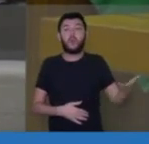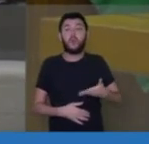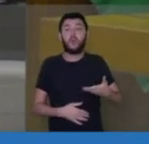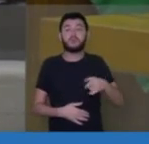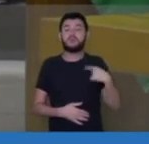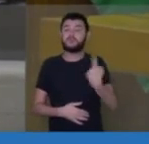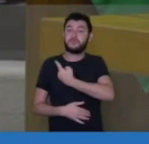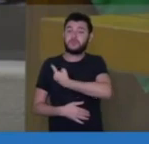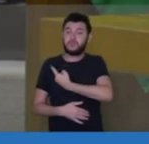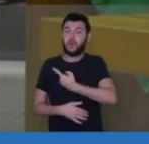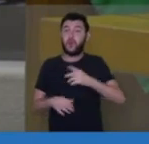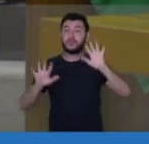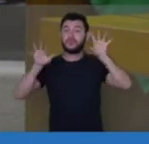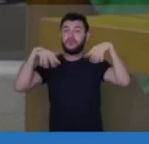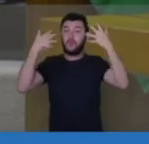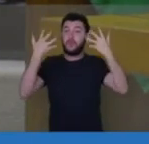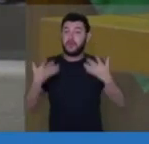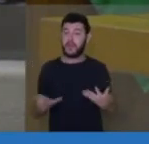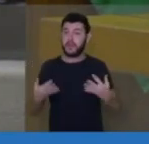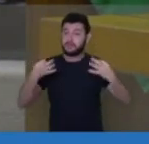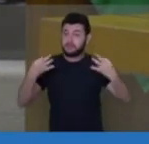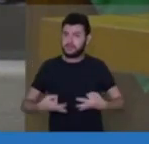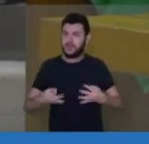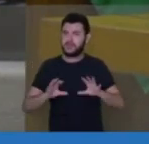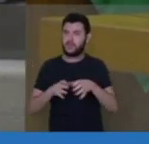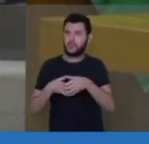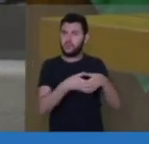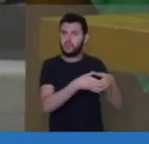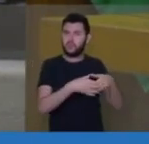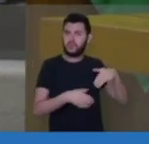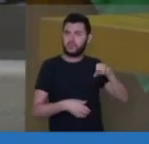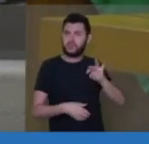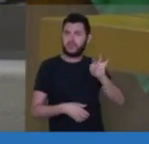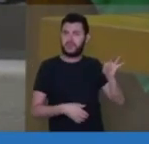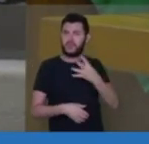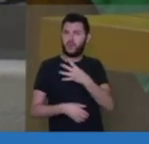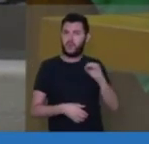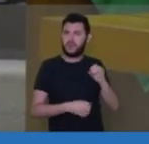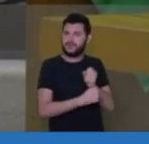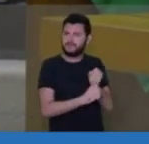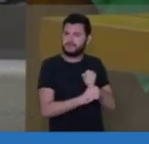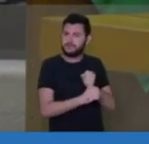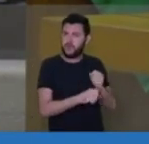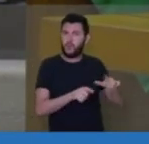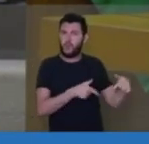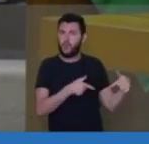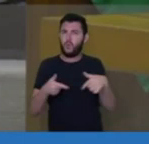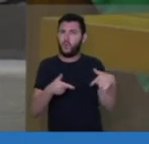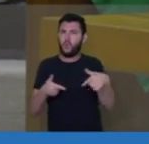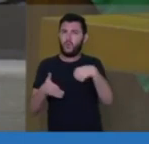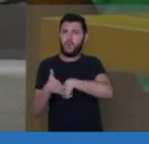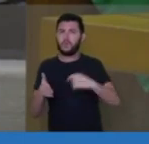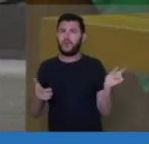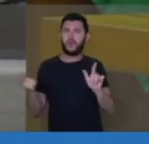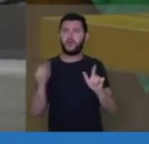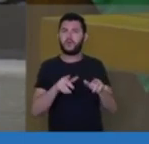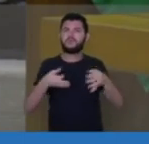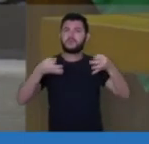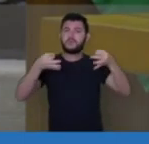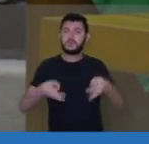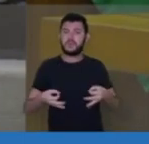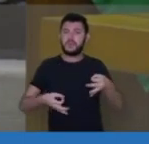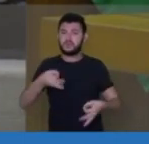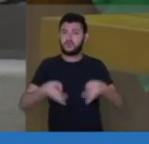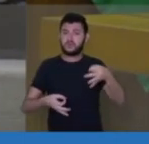prestar uma homenagem a um movimento que há 40 anos luta por justiça, pela terra e pelo alimento na